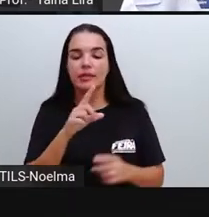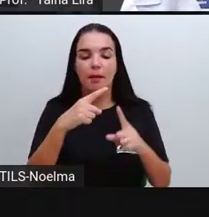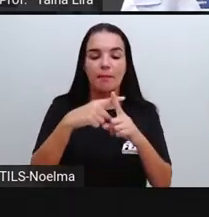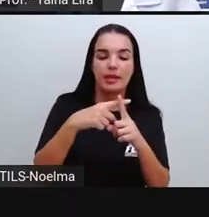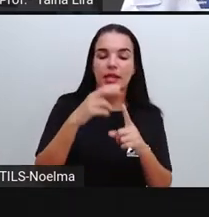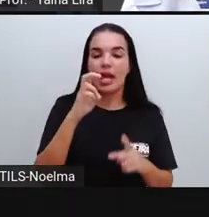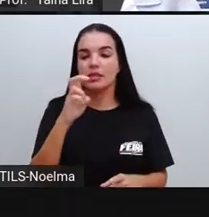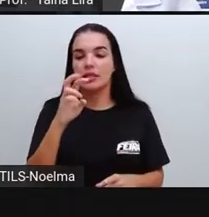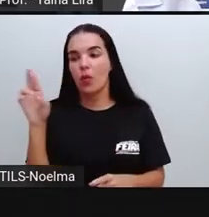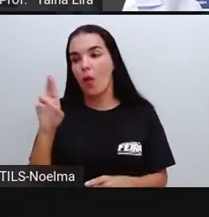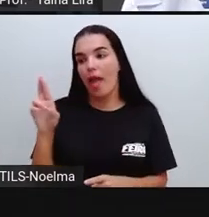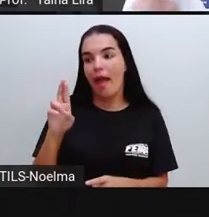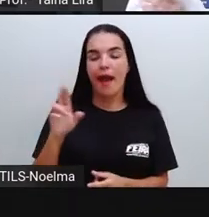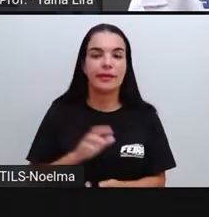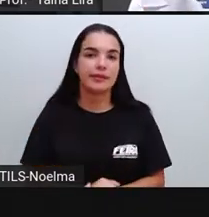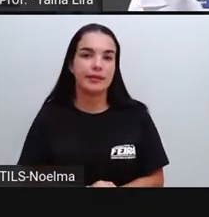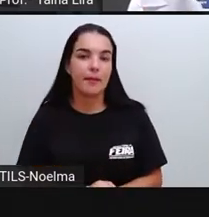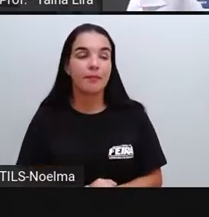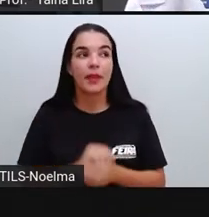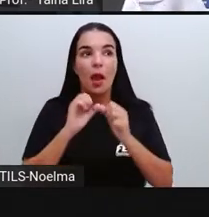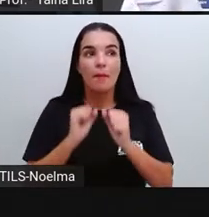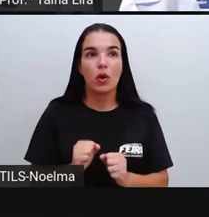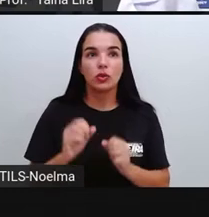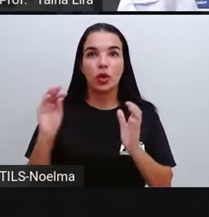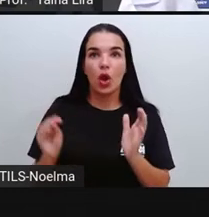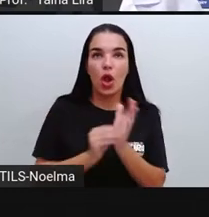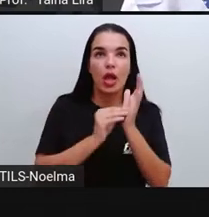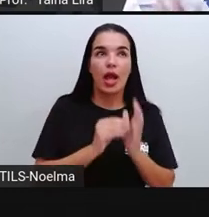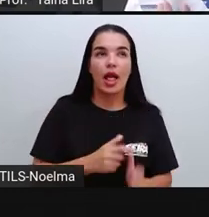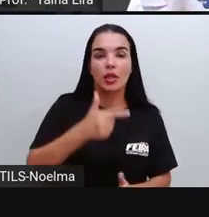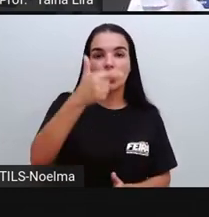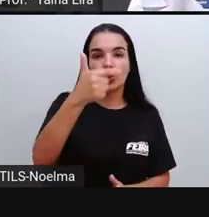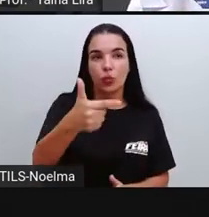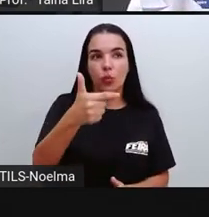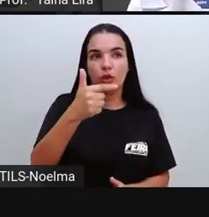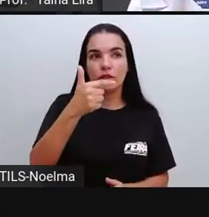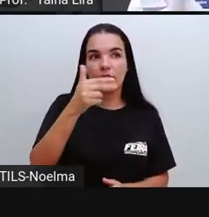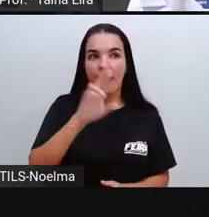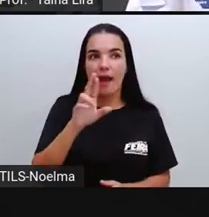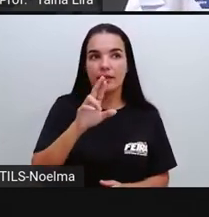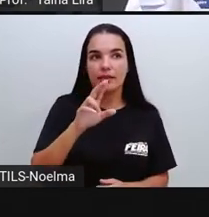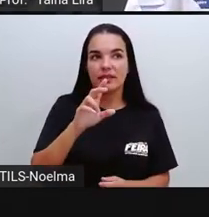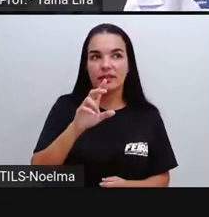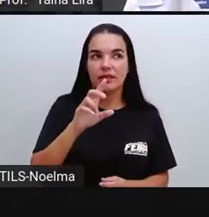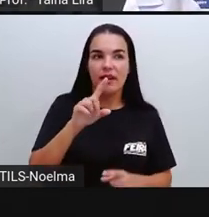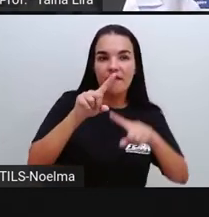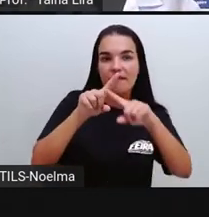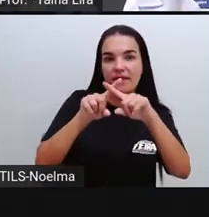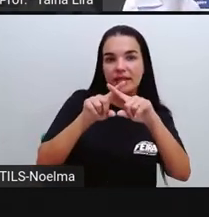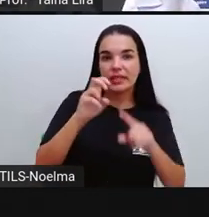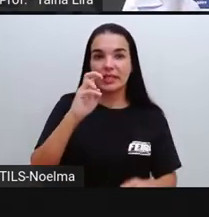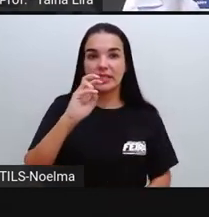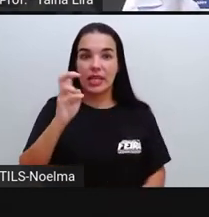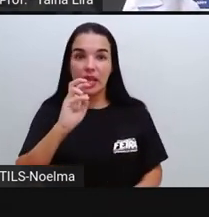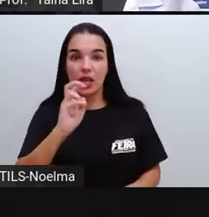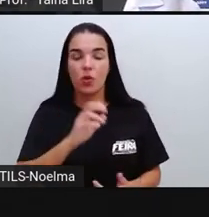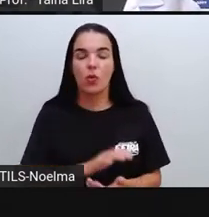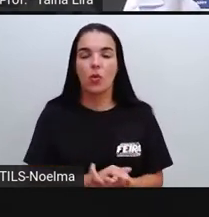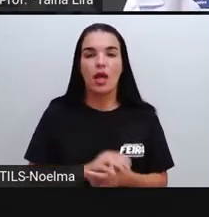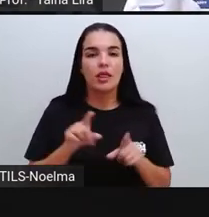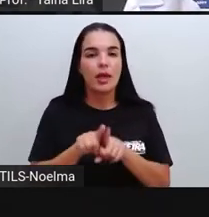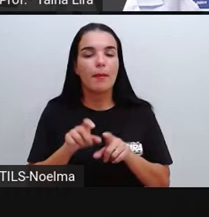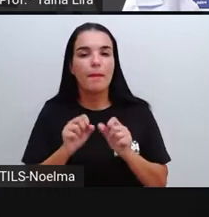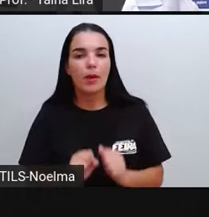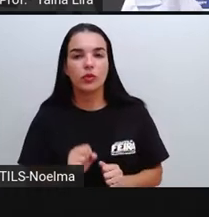5 notas de 2 reais. Eu posso colocar 4 notas de 2 reais e colocar 2 moedas de 1 real,